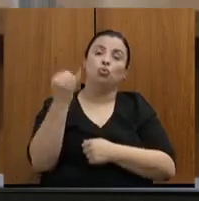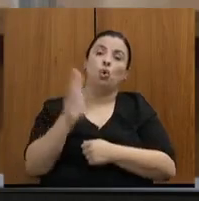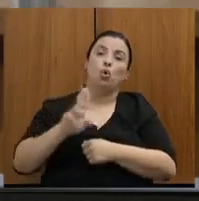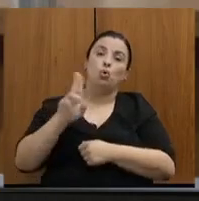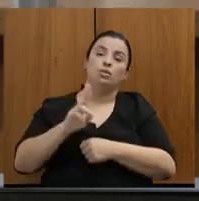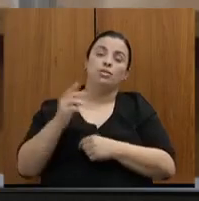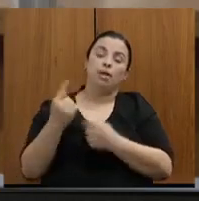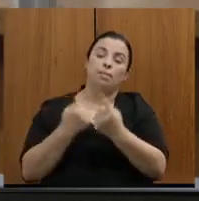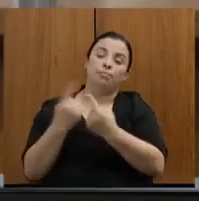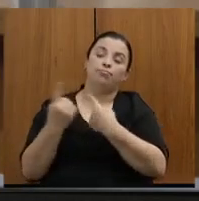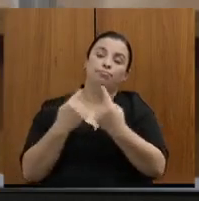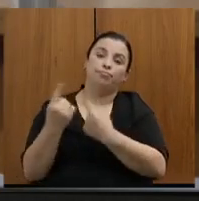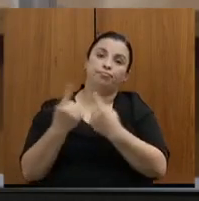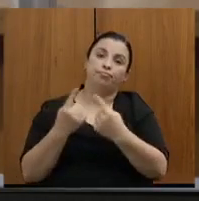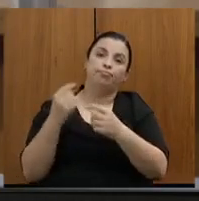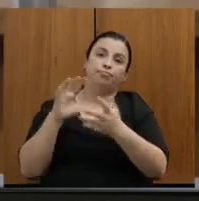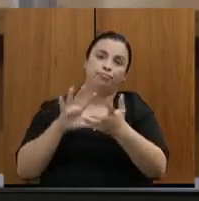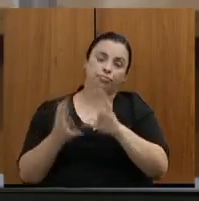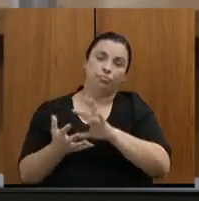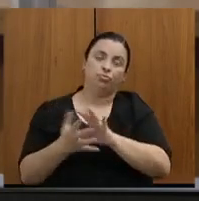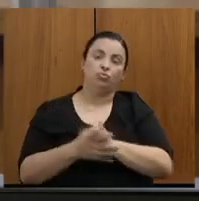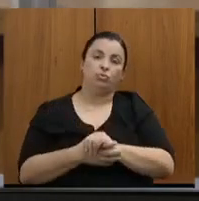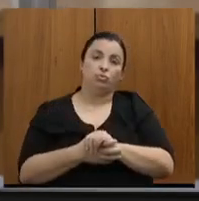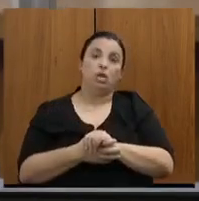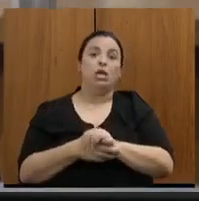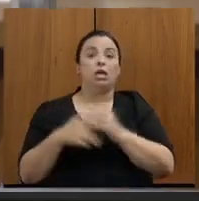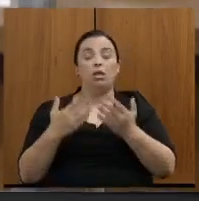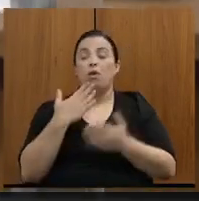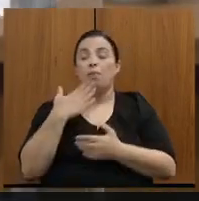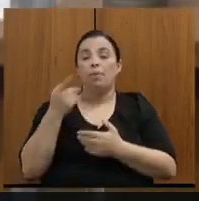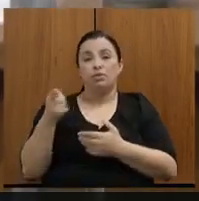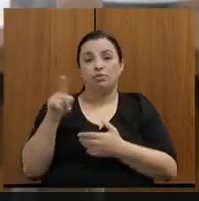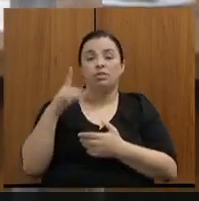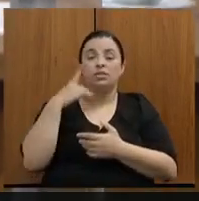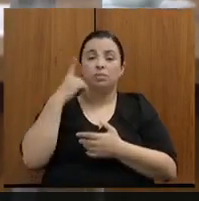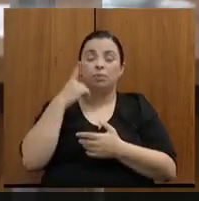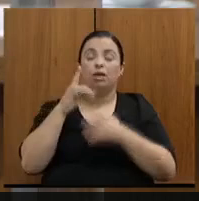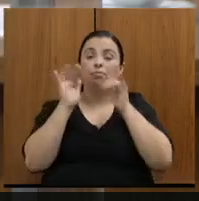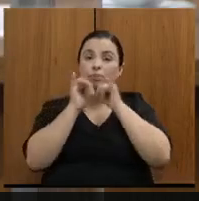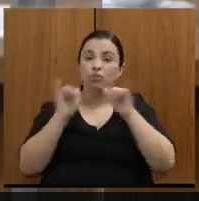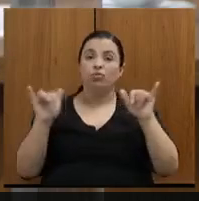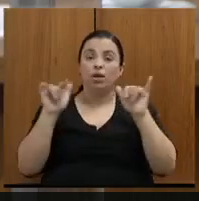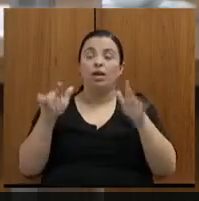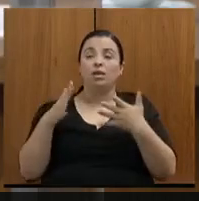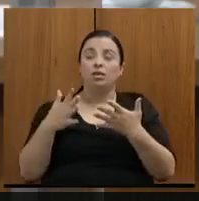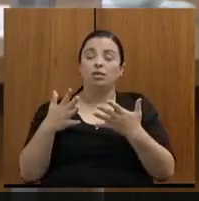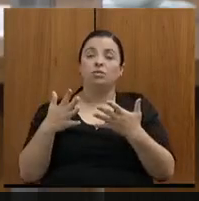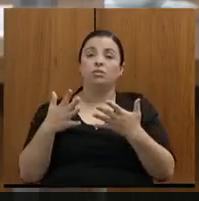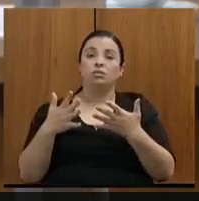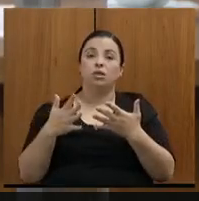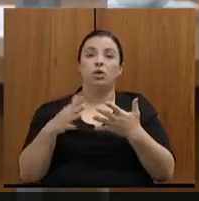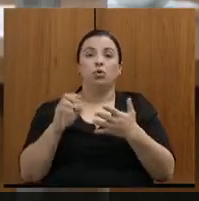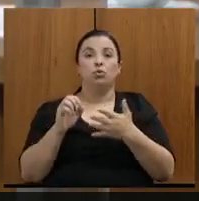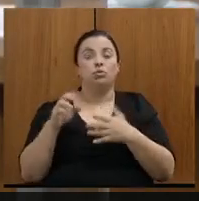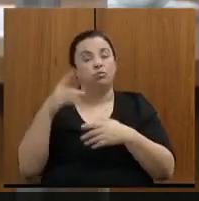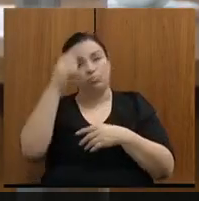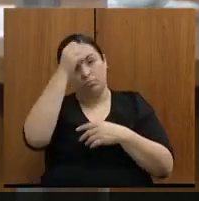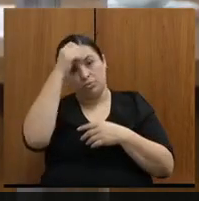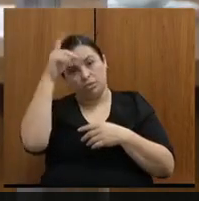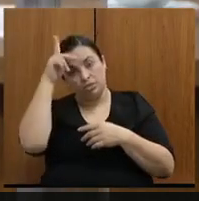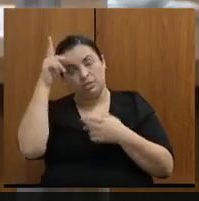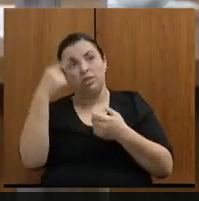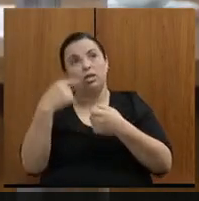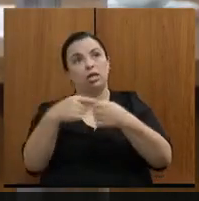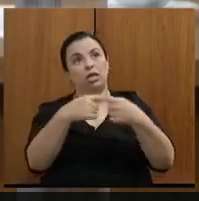possam trazer os seus parceiros, enfim, os municípios, também as empresas que os senhores conheçam,